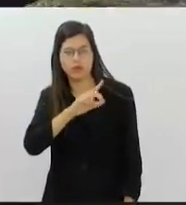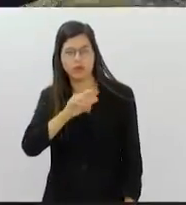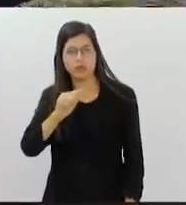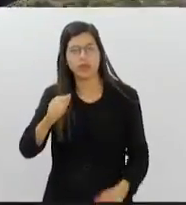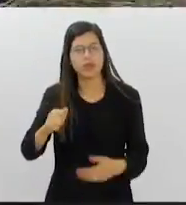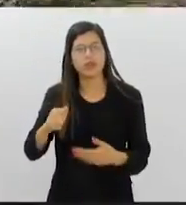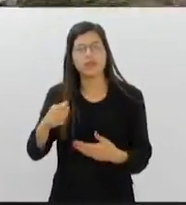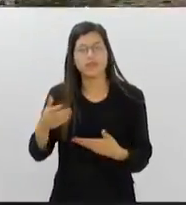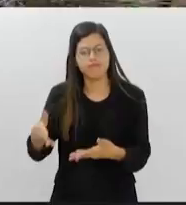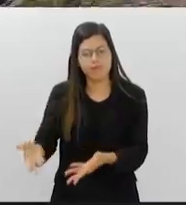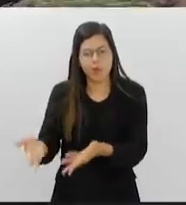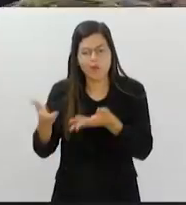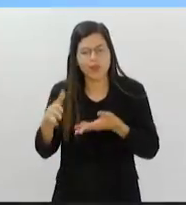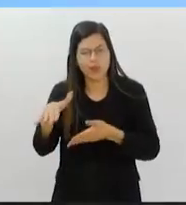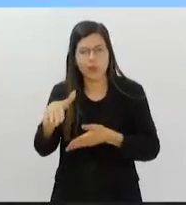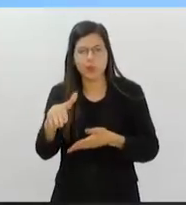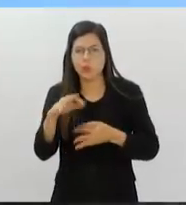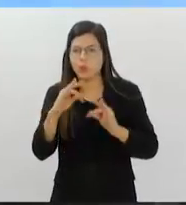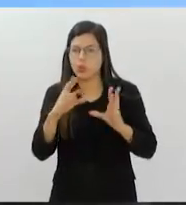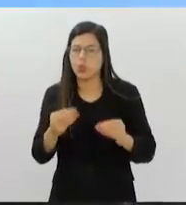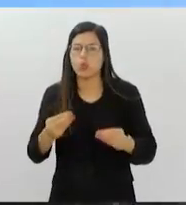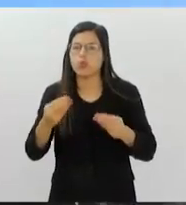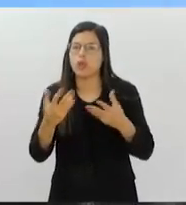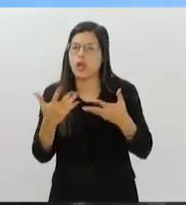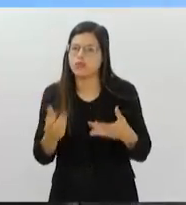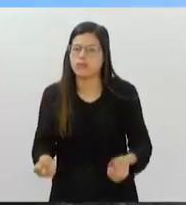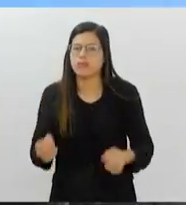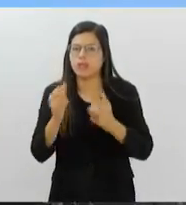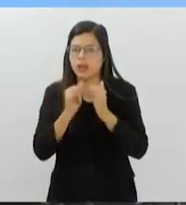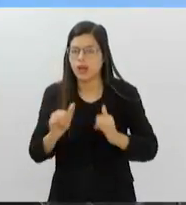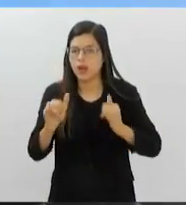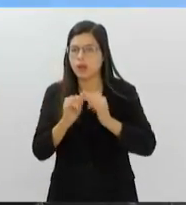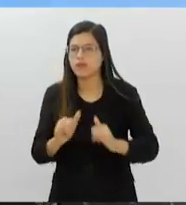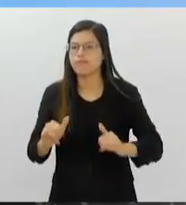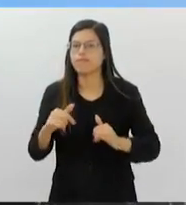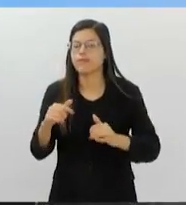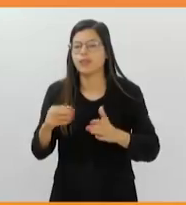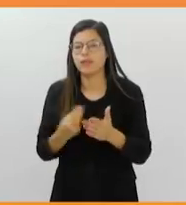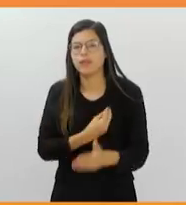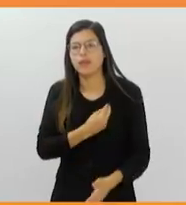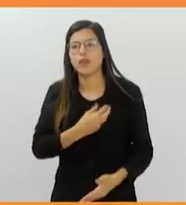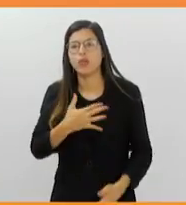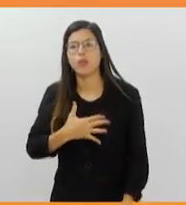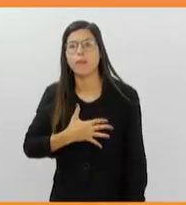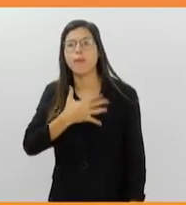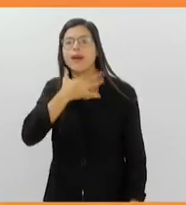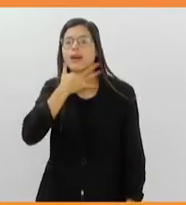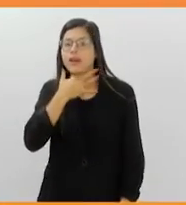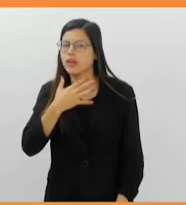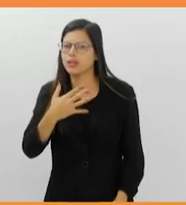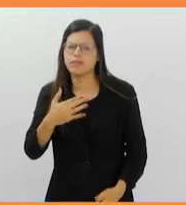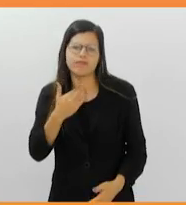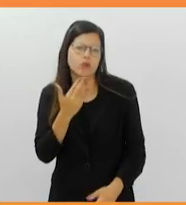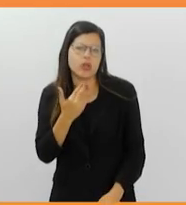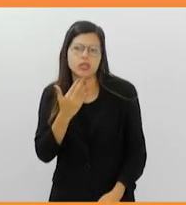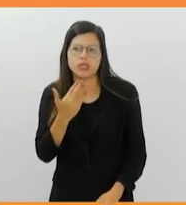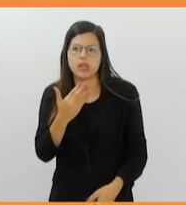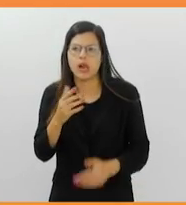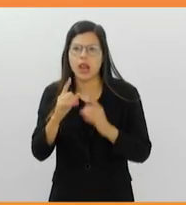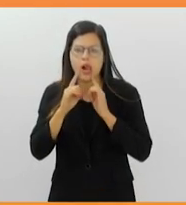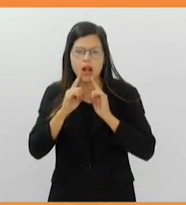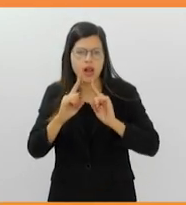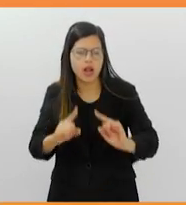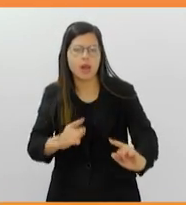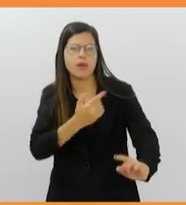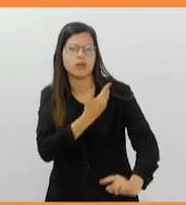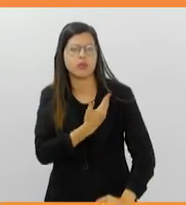campanha. Estamos vivendo uma crise sem precedentes em relação às queimadas no Brasil. Não adianta ficar reclamando do governo ou esperar